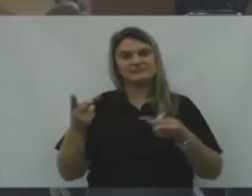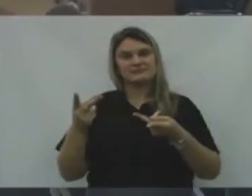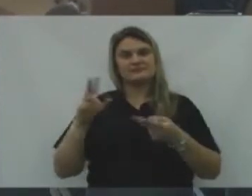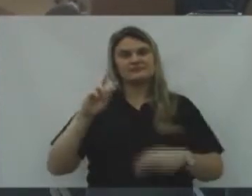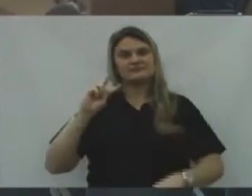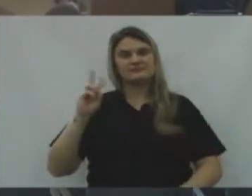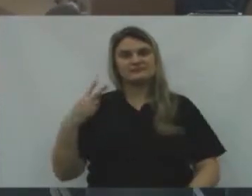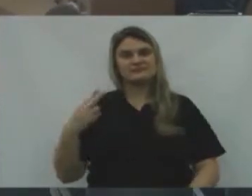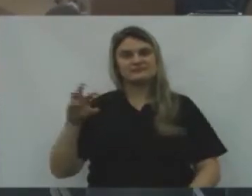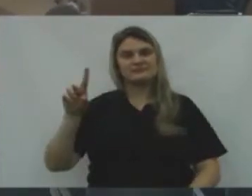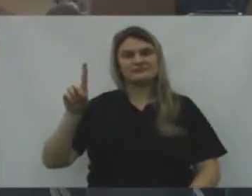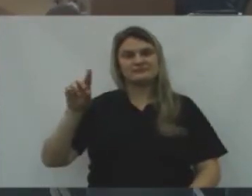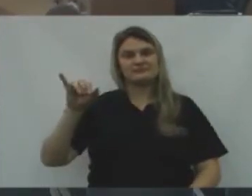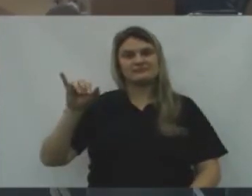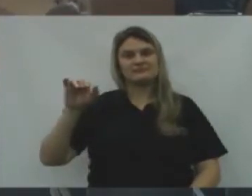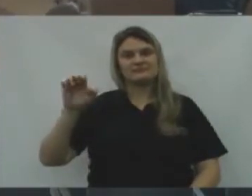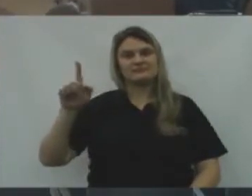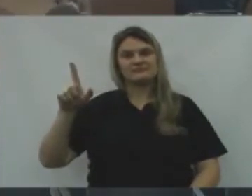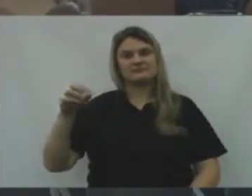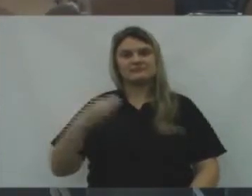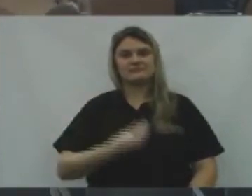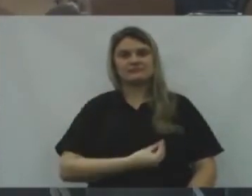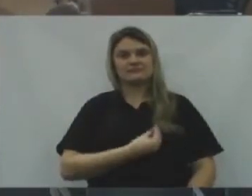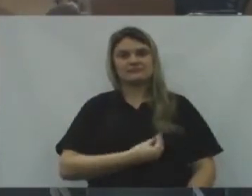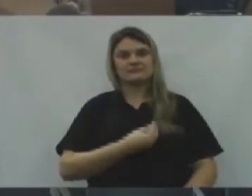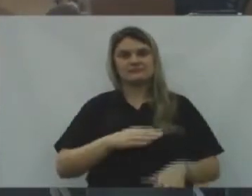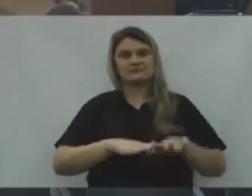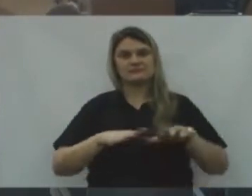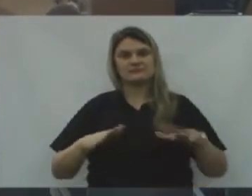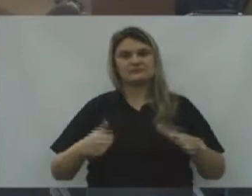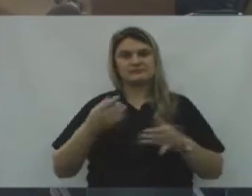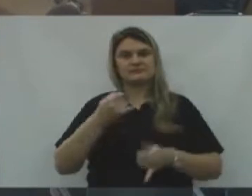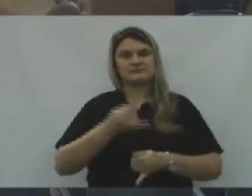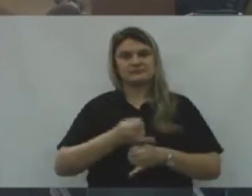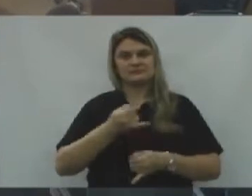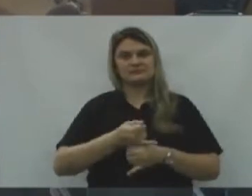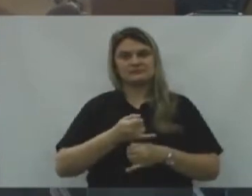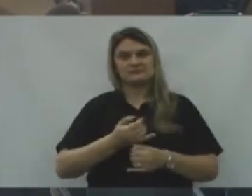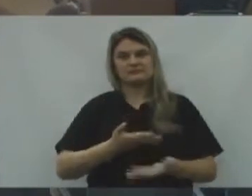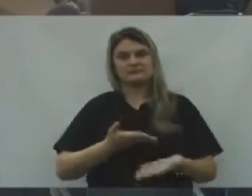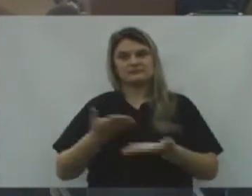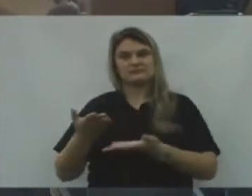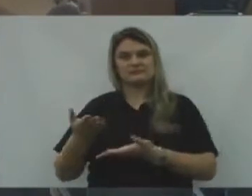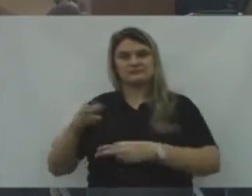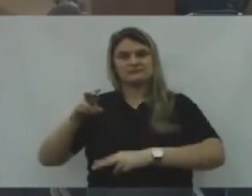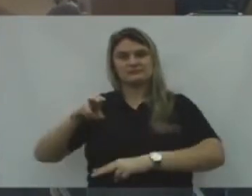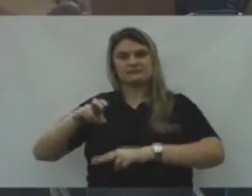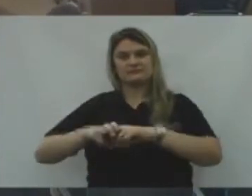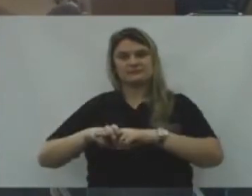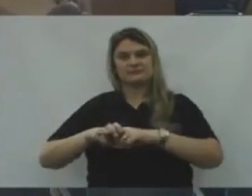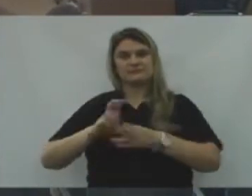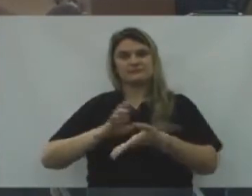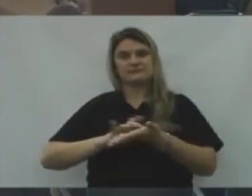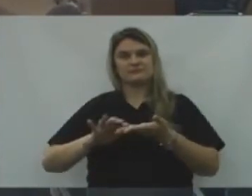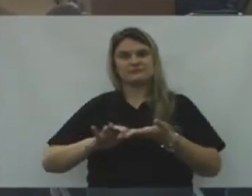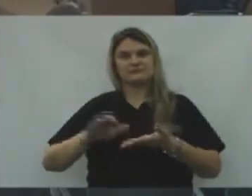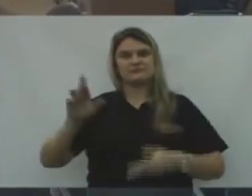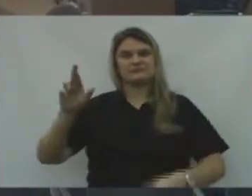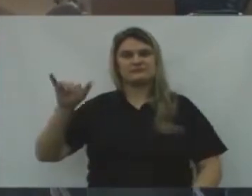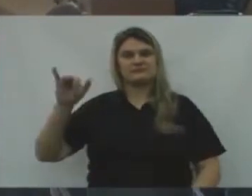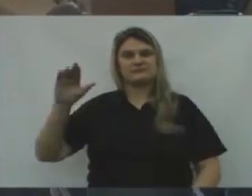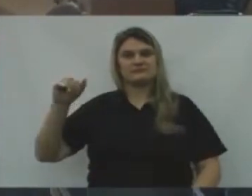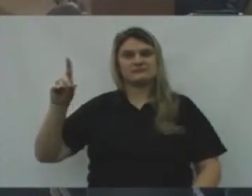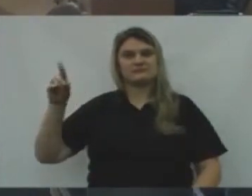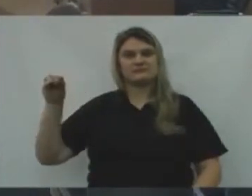Diego Para se fazer presente E a mesa diretora. O lugar do secretário Adriano Sass,